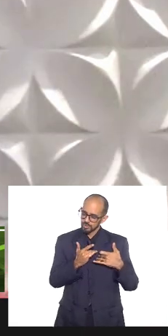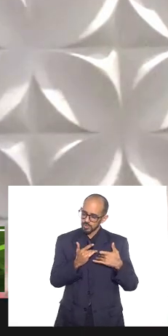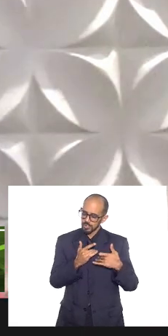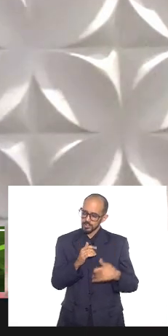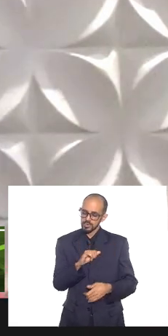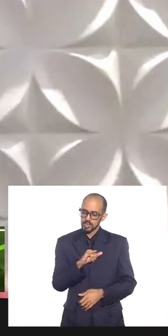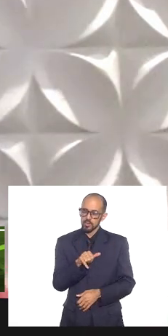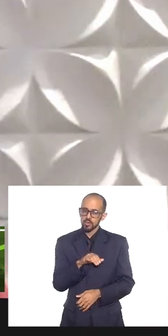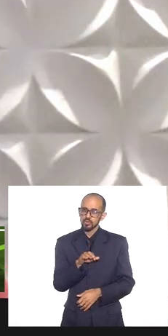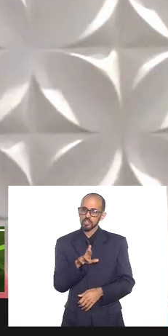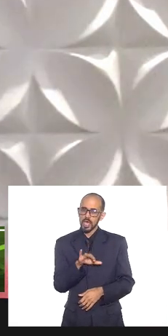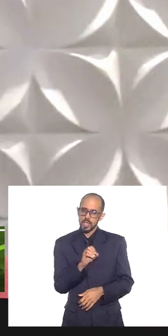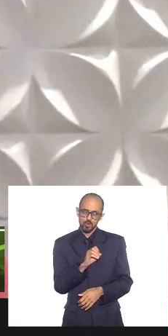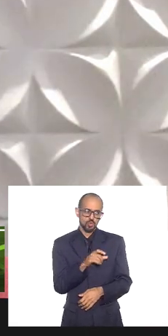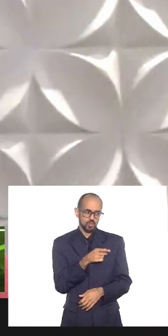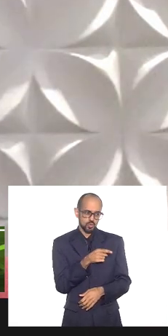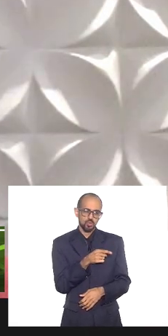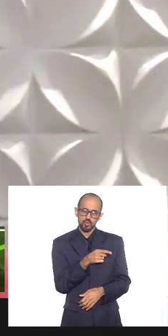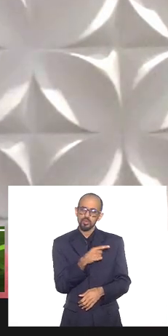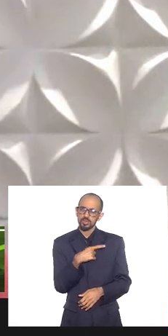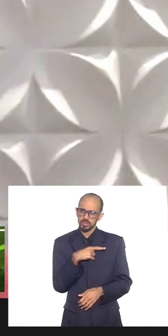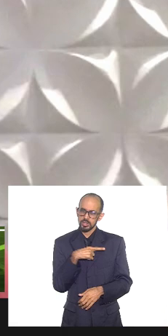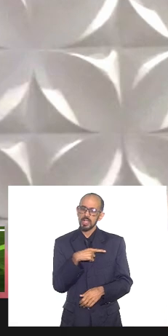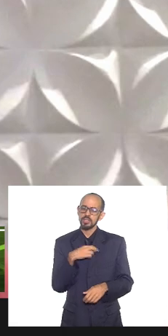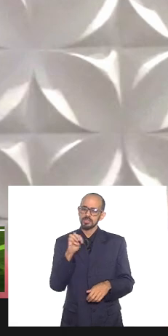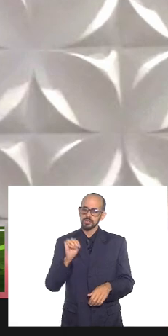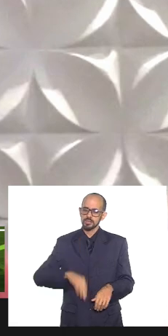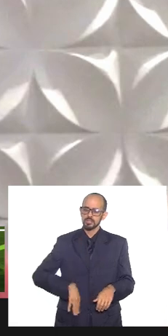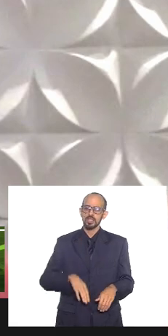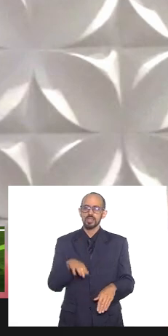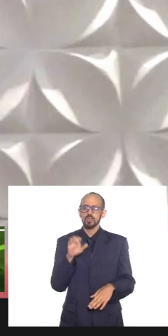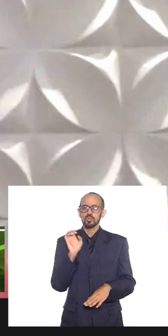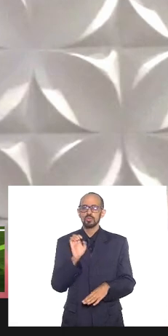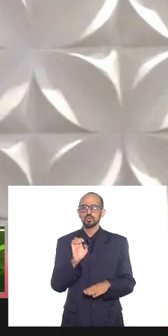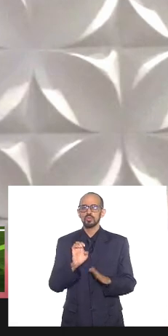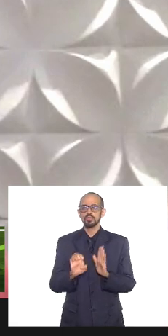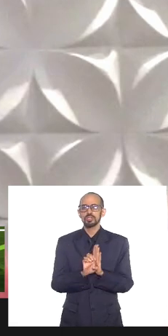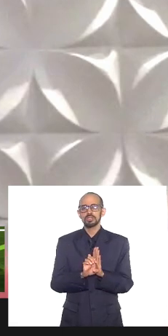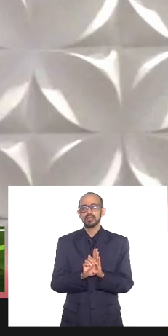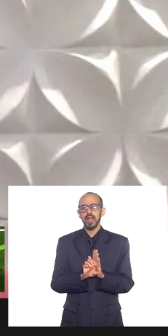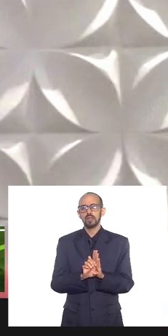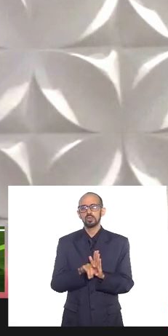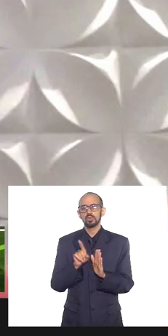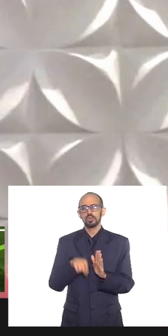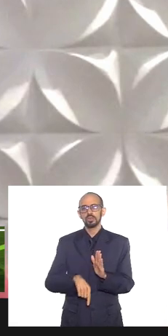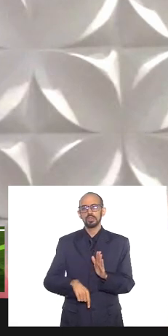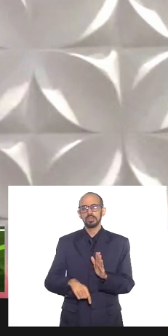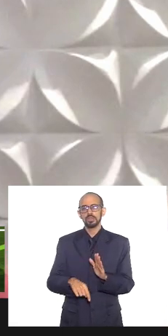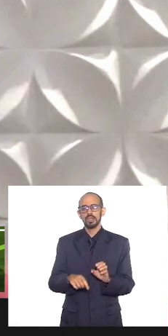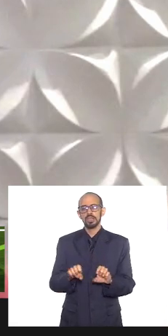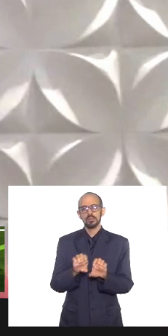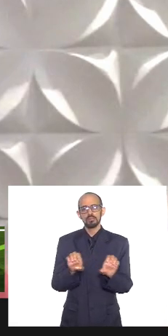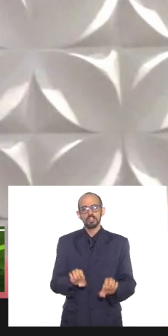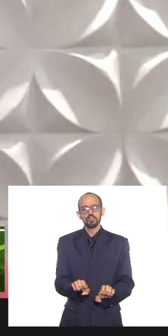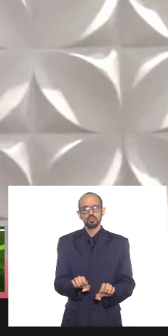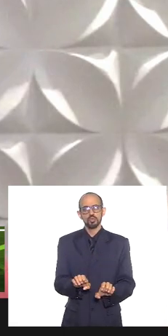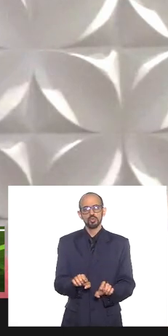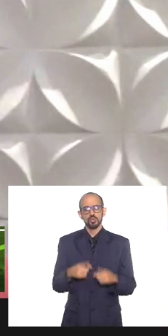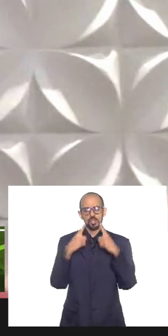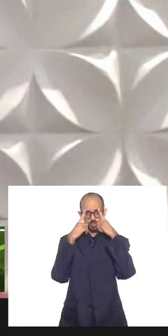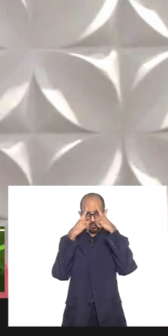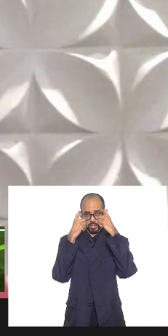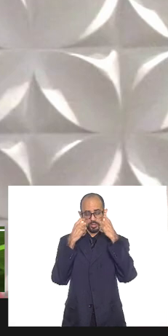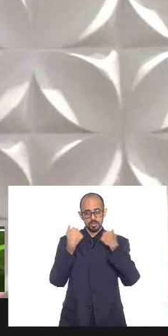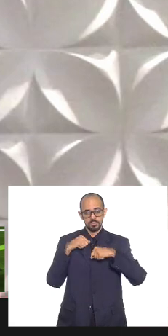há sim um estado estabelecido de violência que tem um conteúdo histórico que precisa da